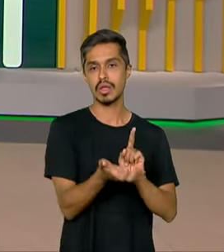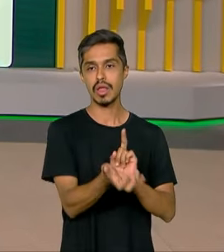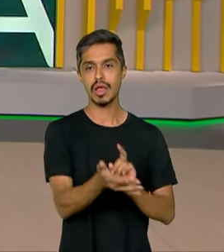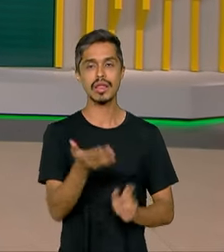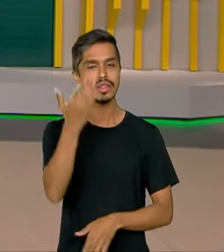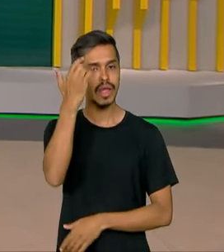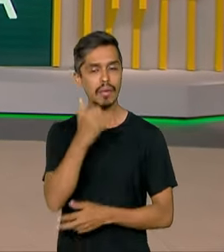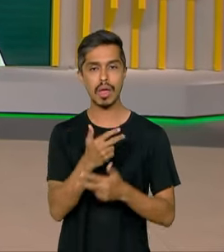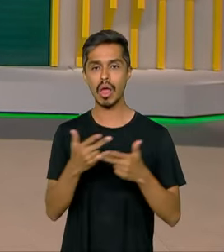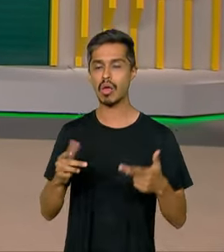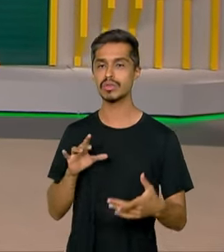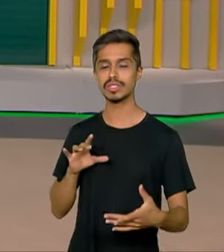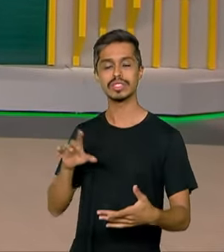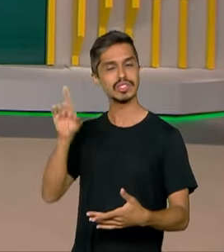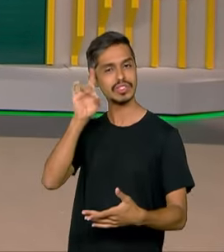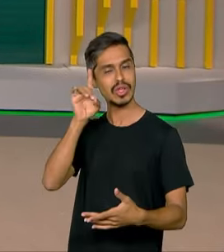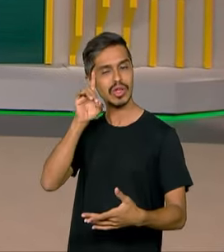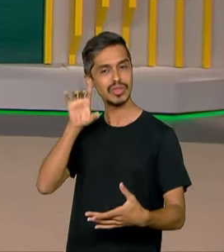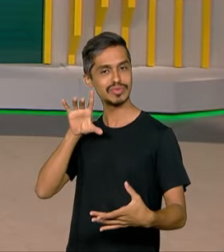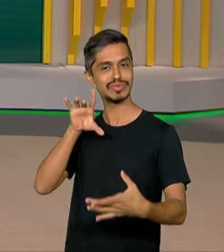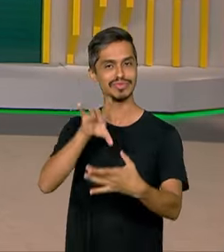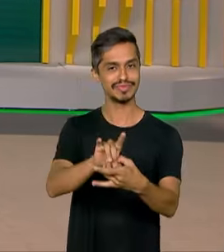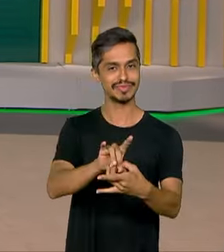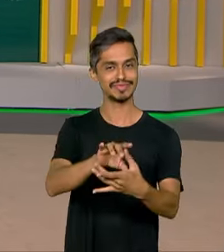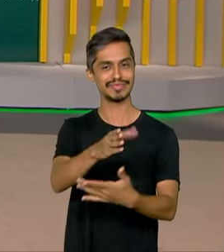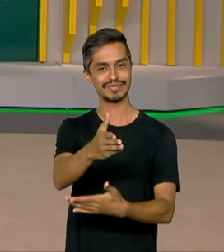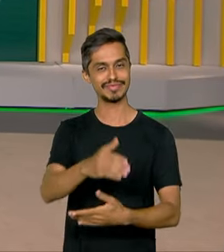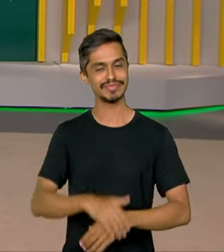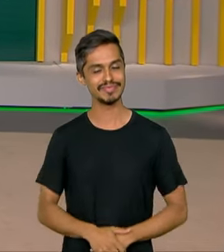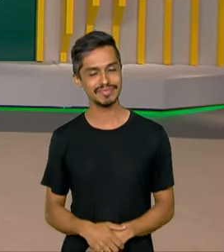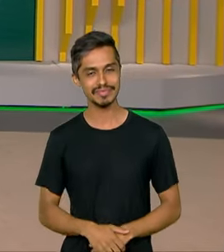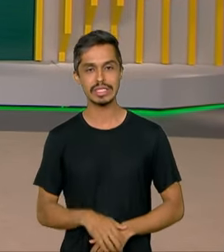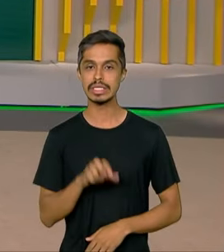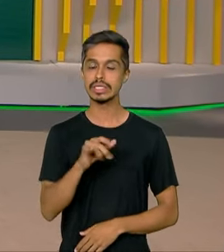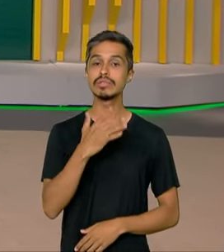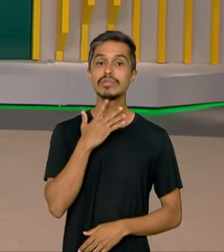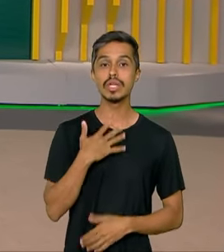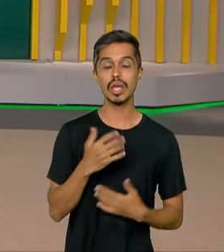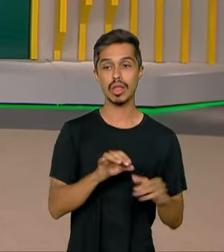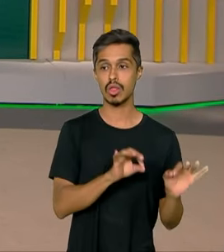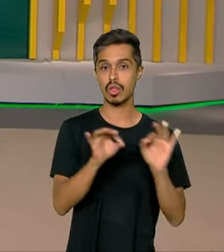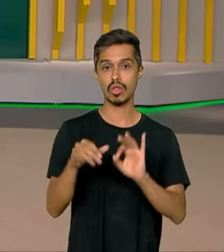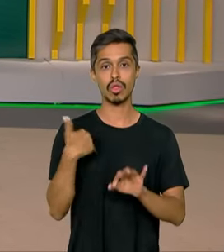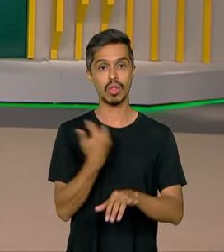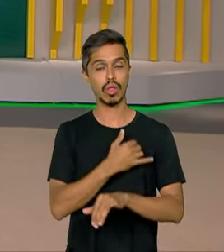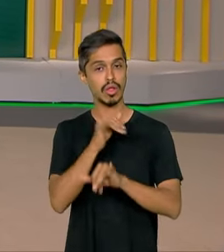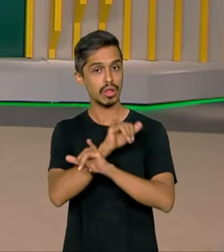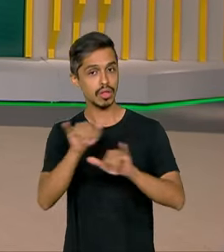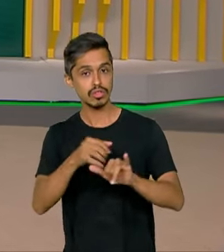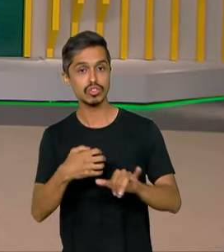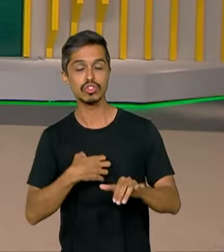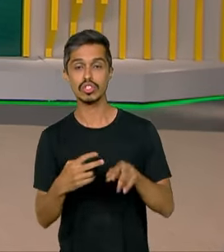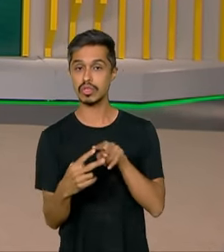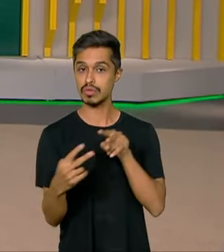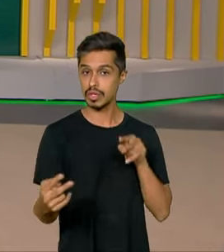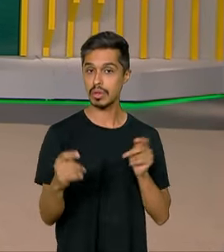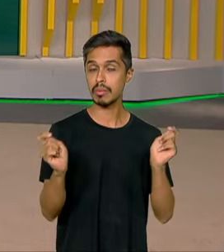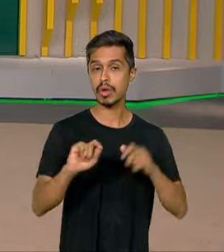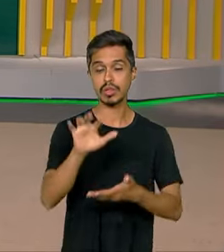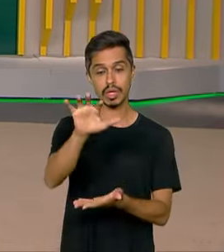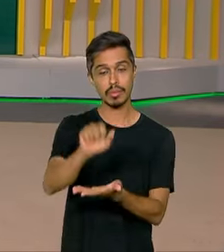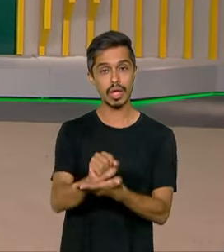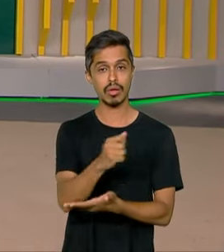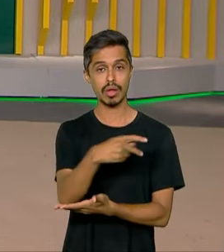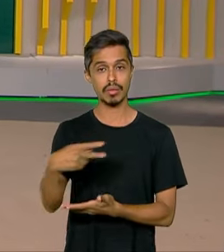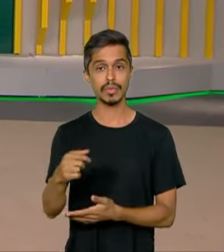saber aquilo que tem tudo a ver com o seu dia a dia. E para quem quiser conferir as notícias de forma digital, é só baixar o